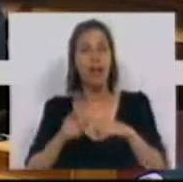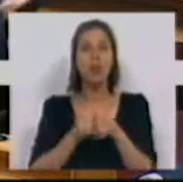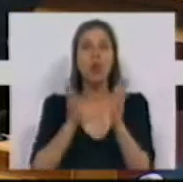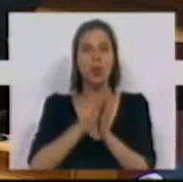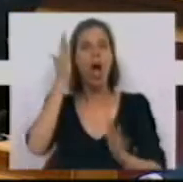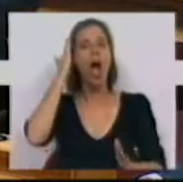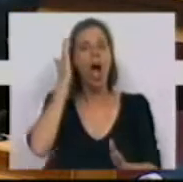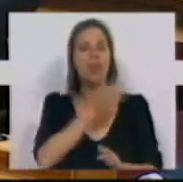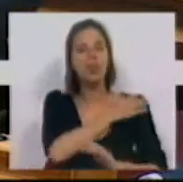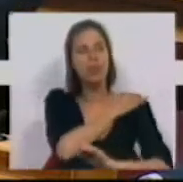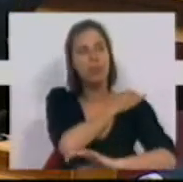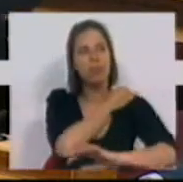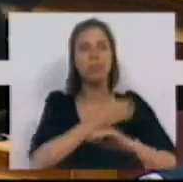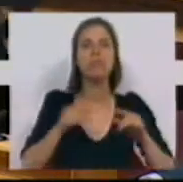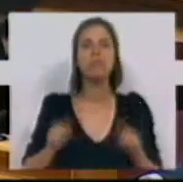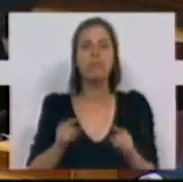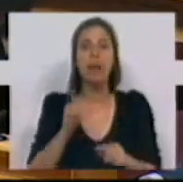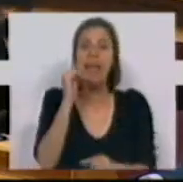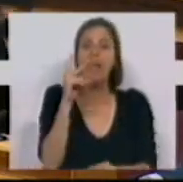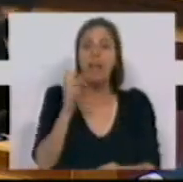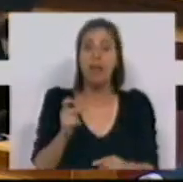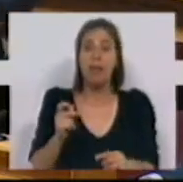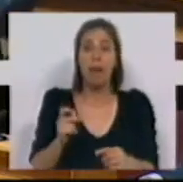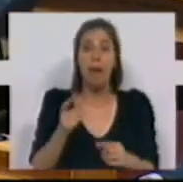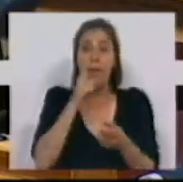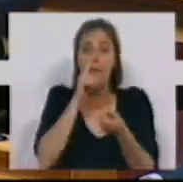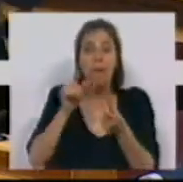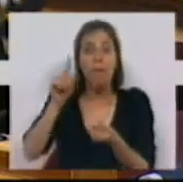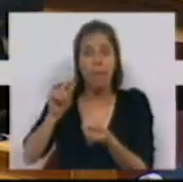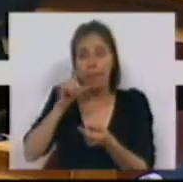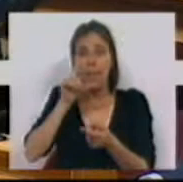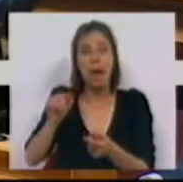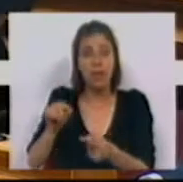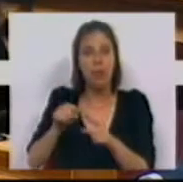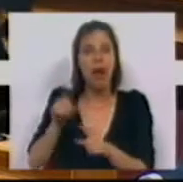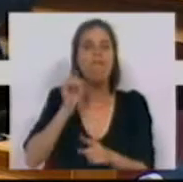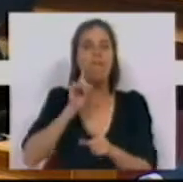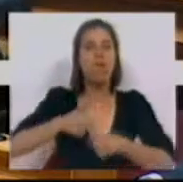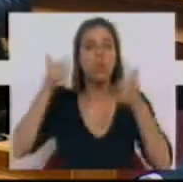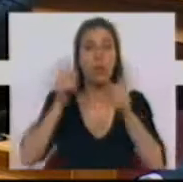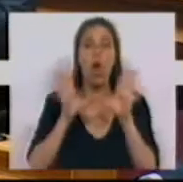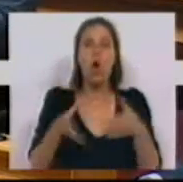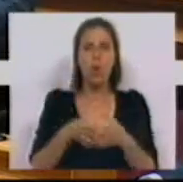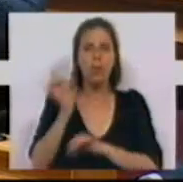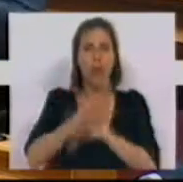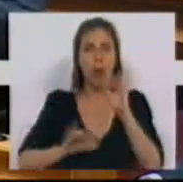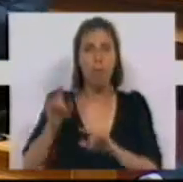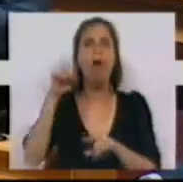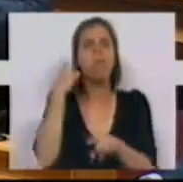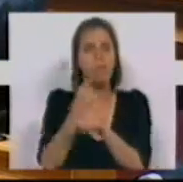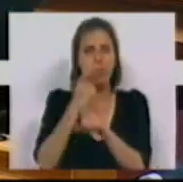todos acham que este, o IVA mais baixo é fundamental. A própria Comissão Europeia